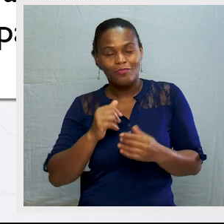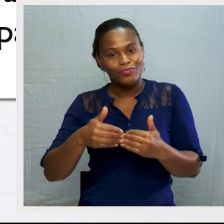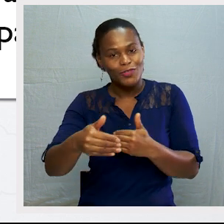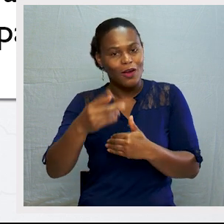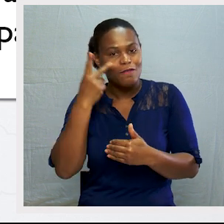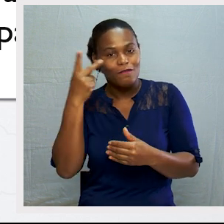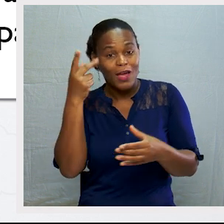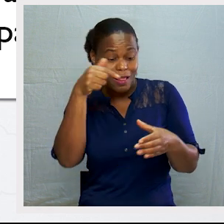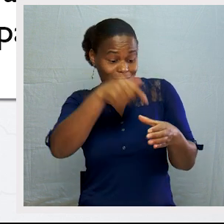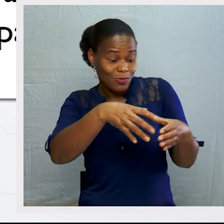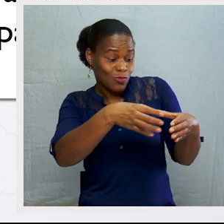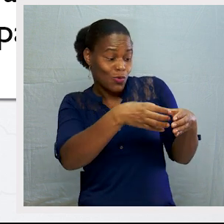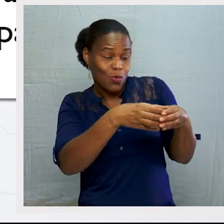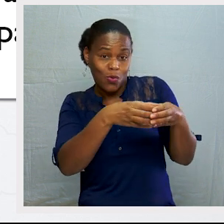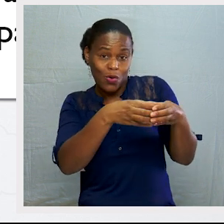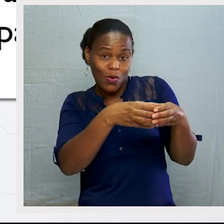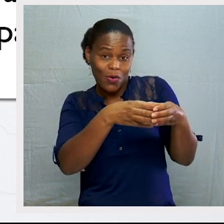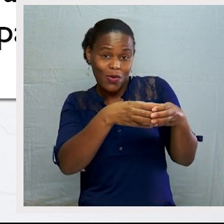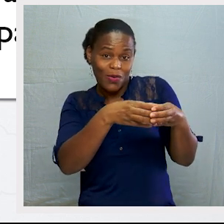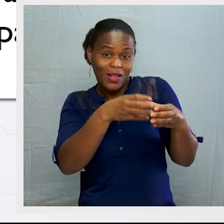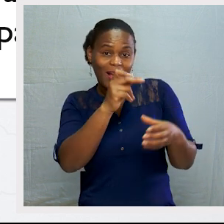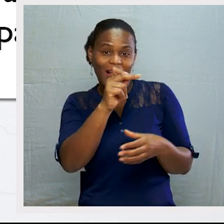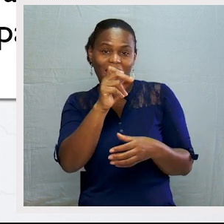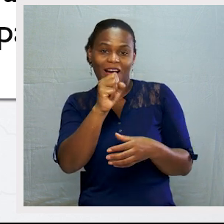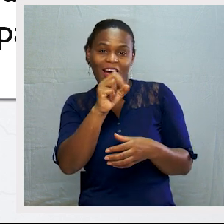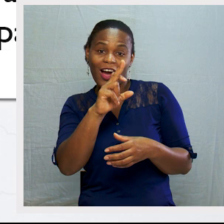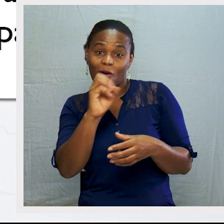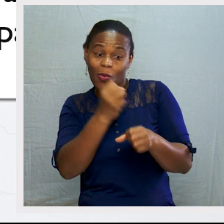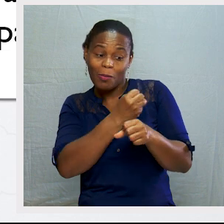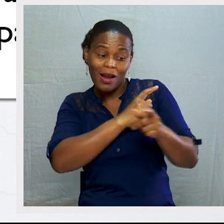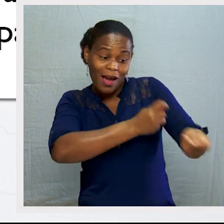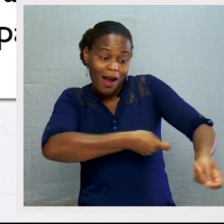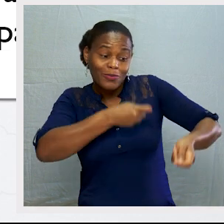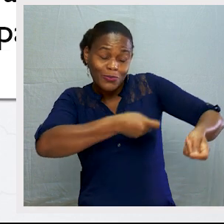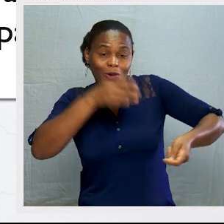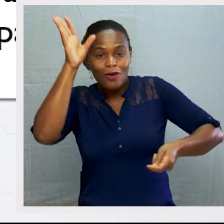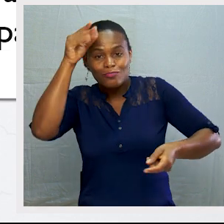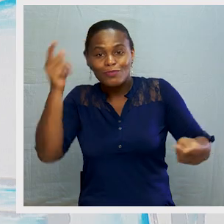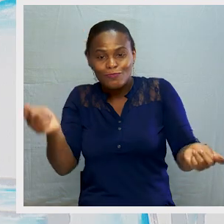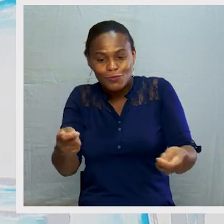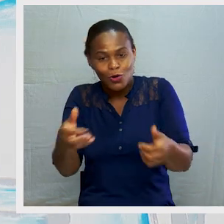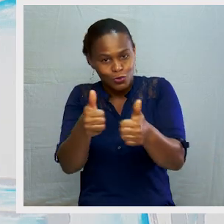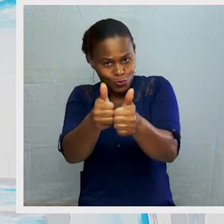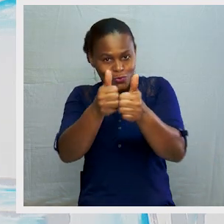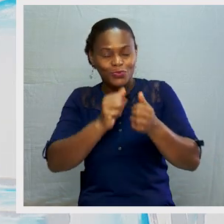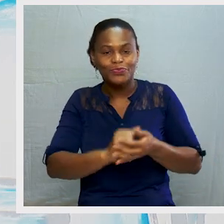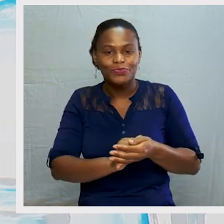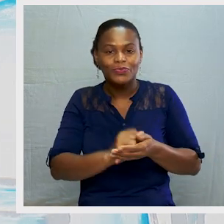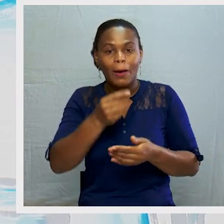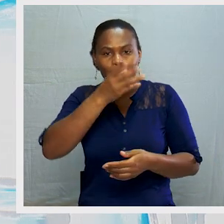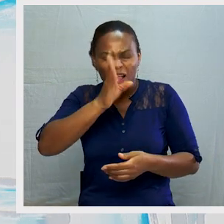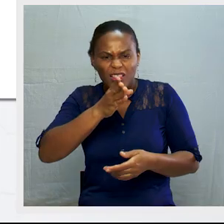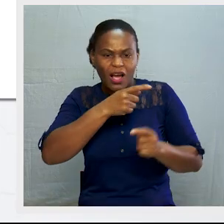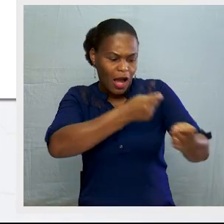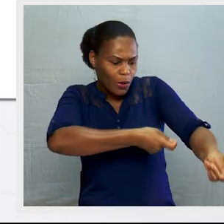em comunidades agropastores. A prática da agricultura e da